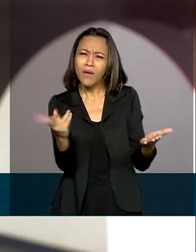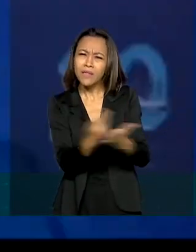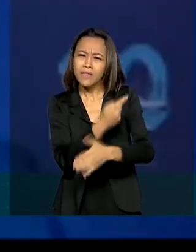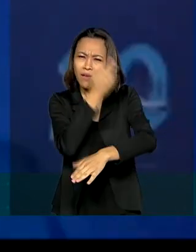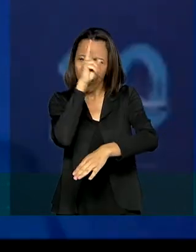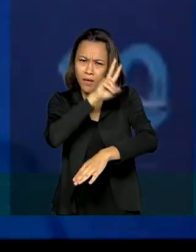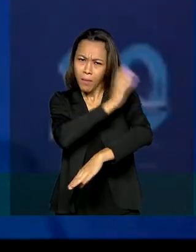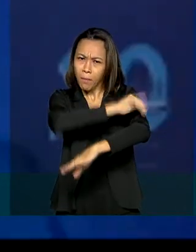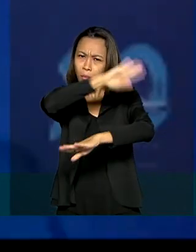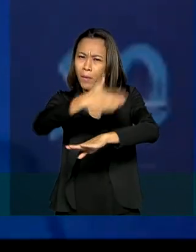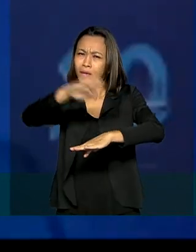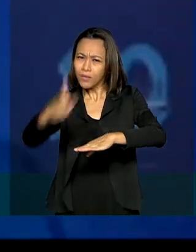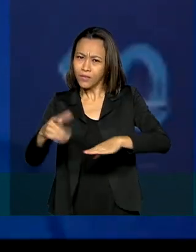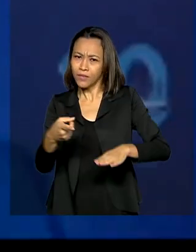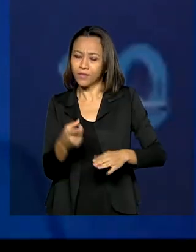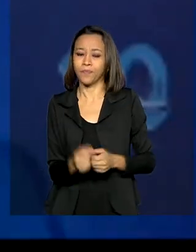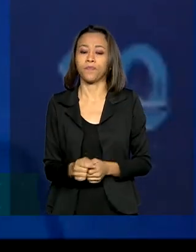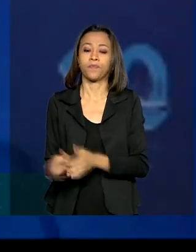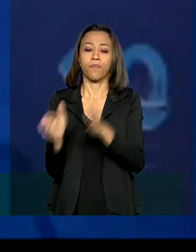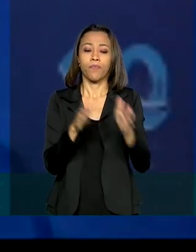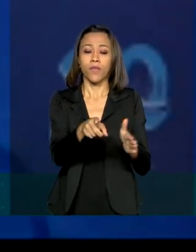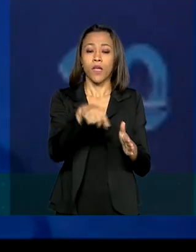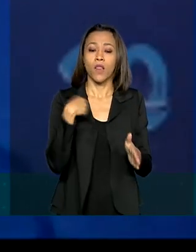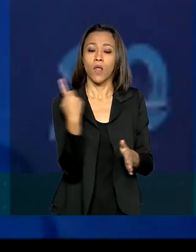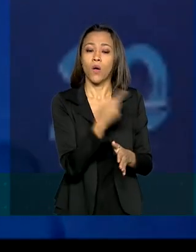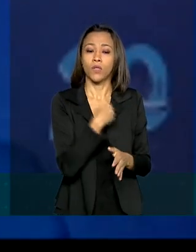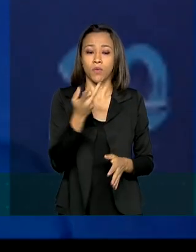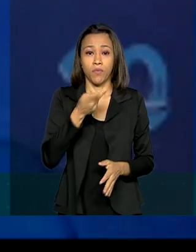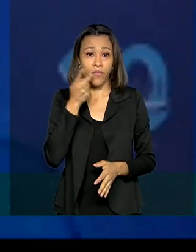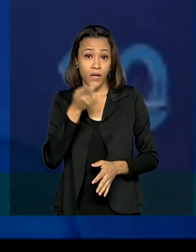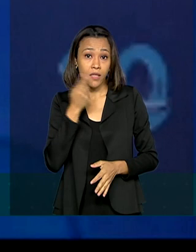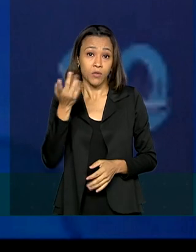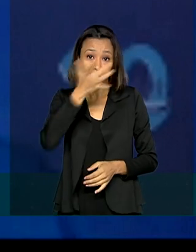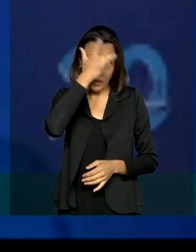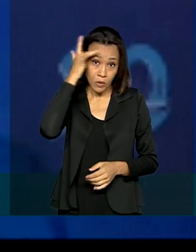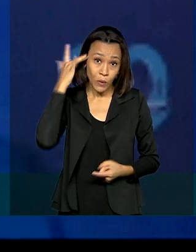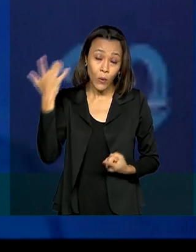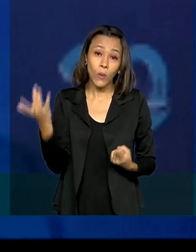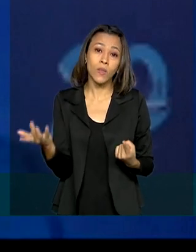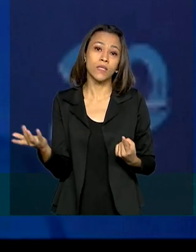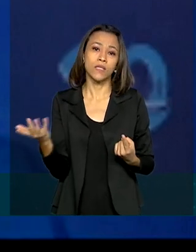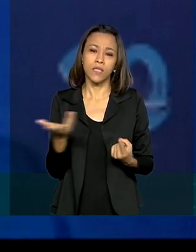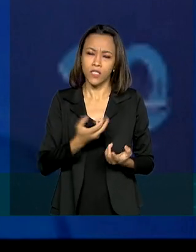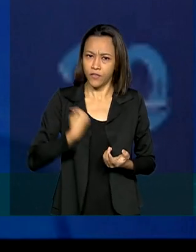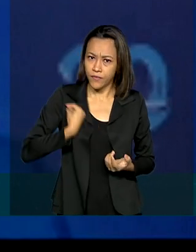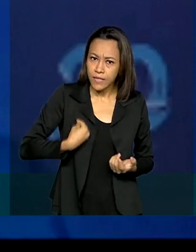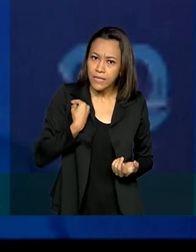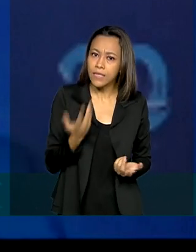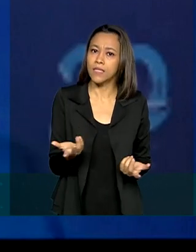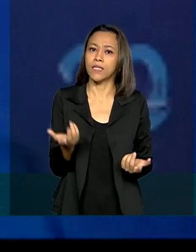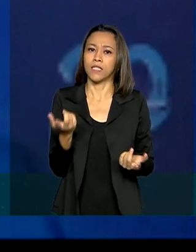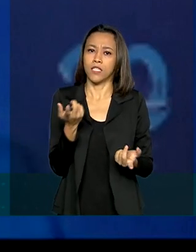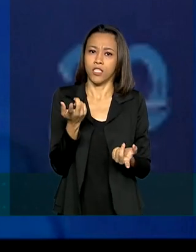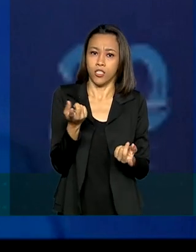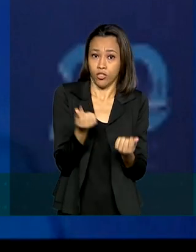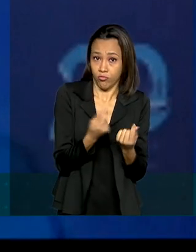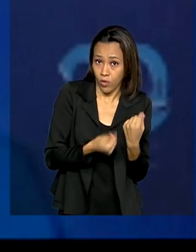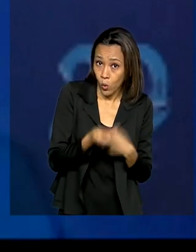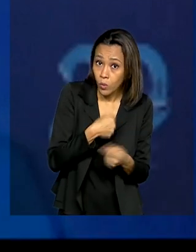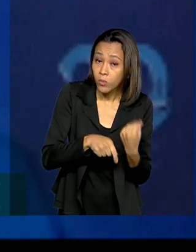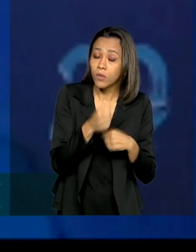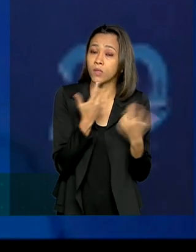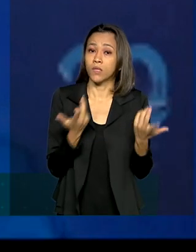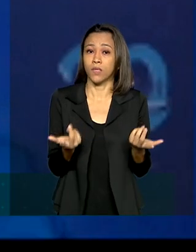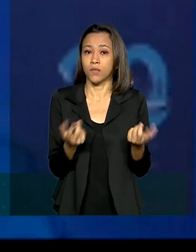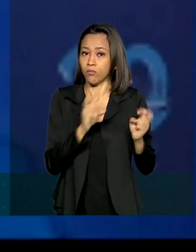Brumadinho. Nós estamos falando de pessoas, de vidas, de patrimônio, de economia e é